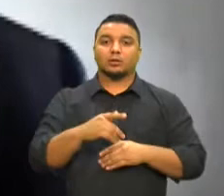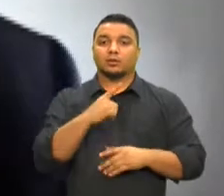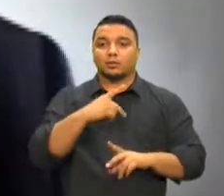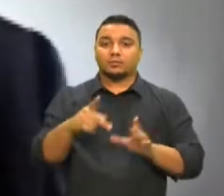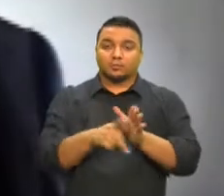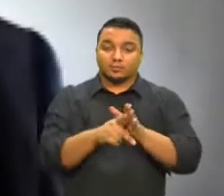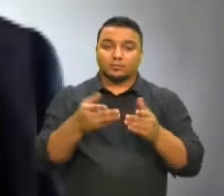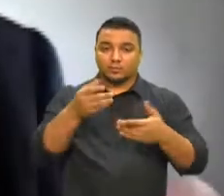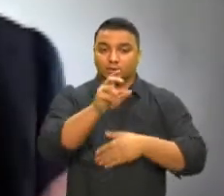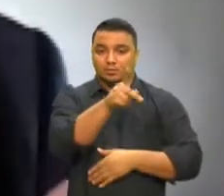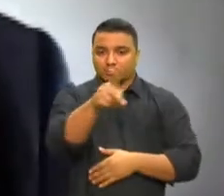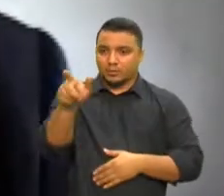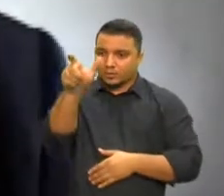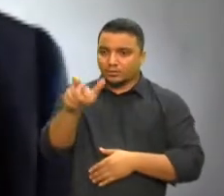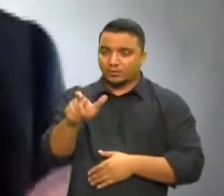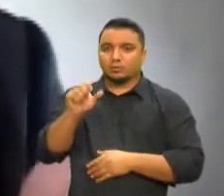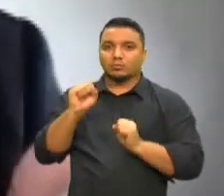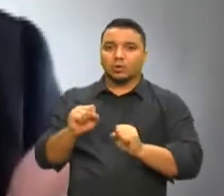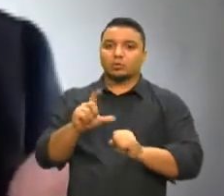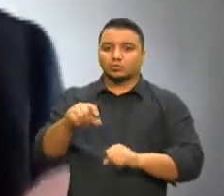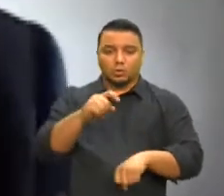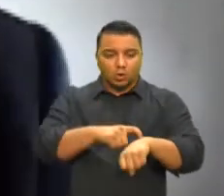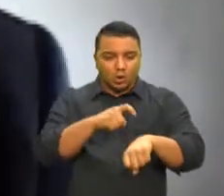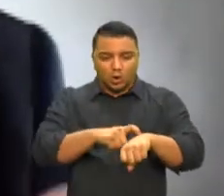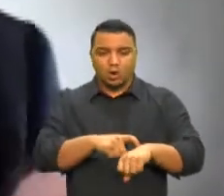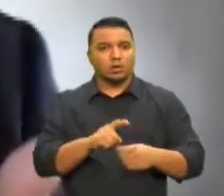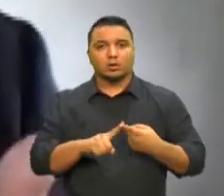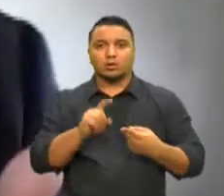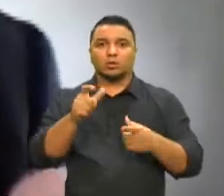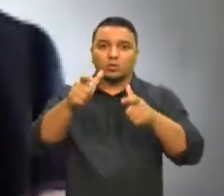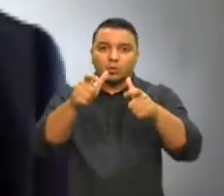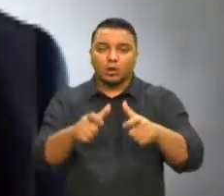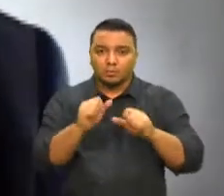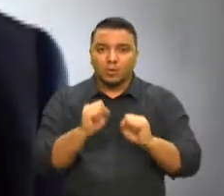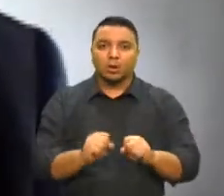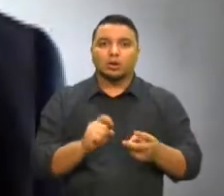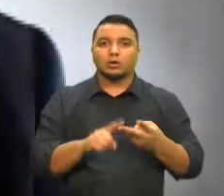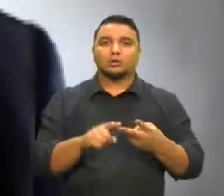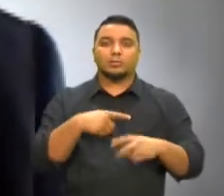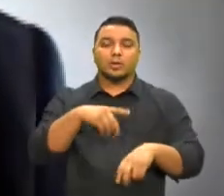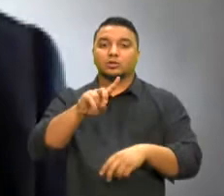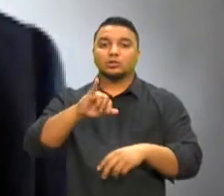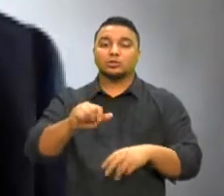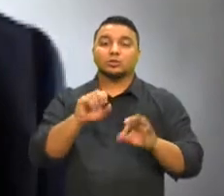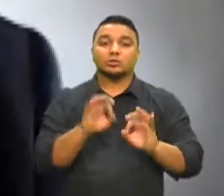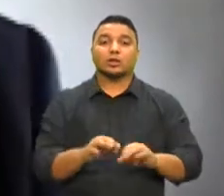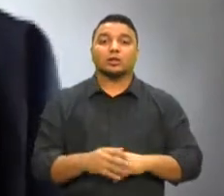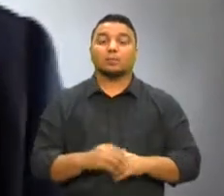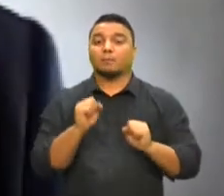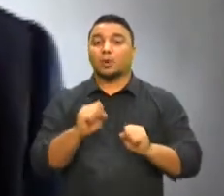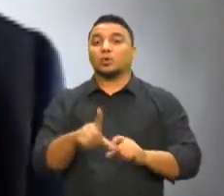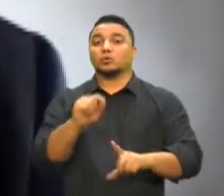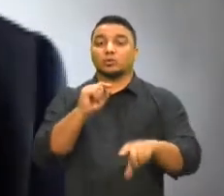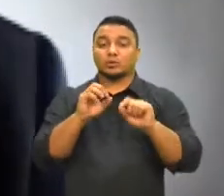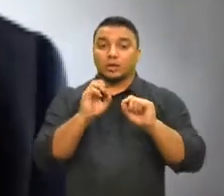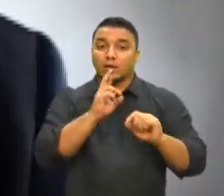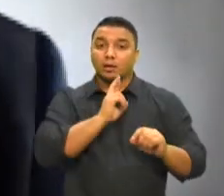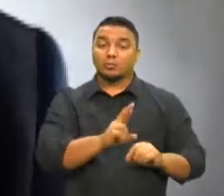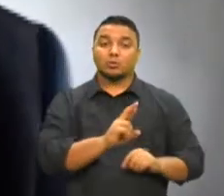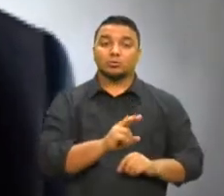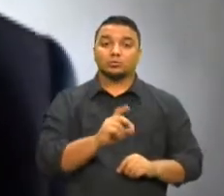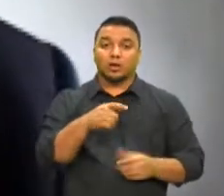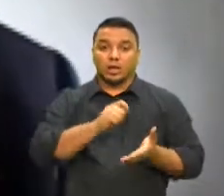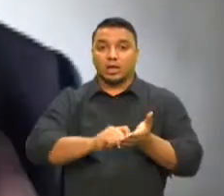da república, ele pode escolher a hora, ele pode escolher o local, ele pode escolher a data, ele pode escolher responder por escrito,